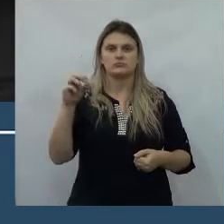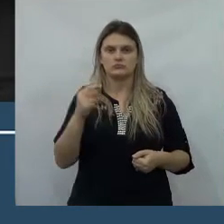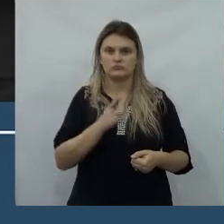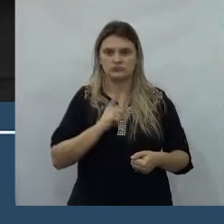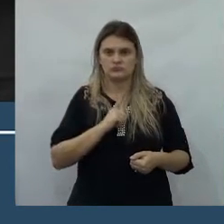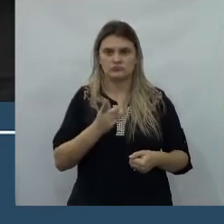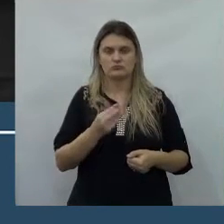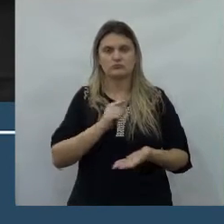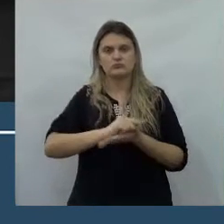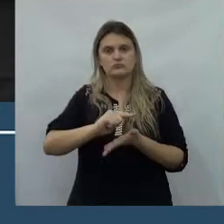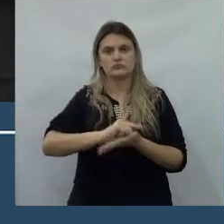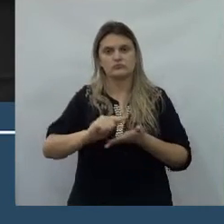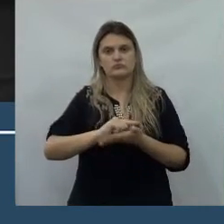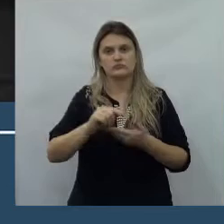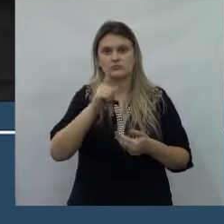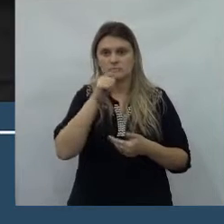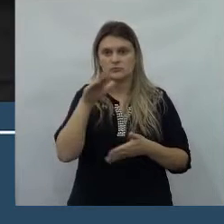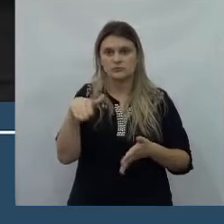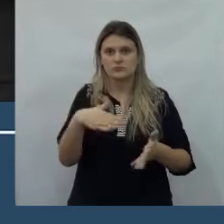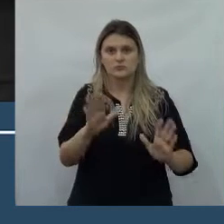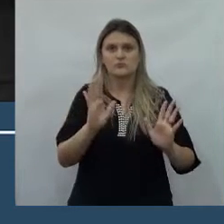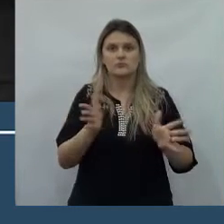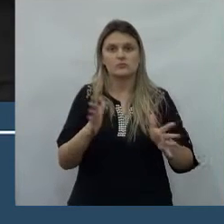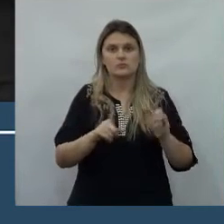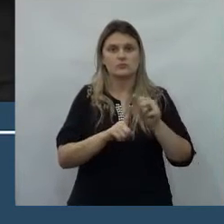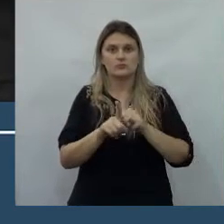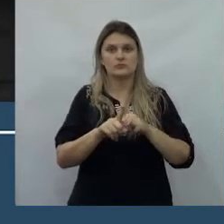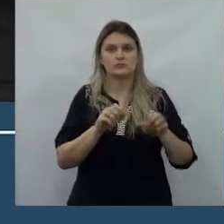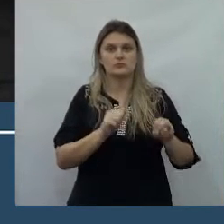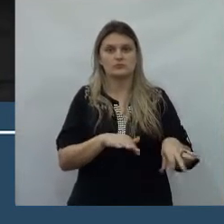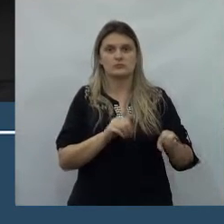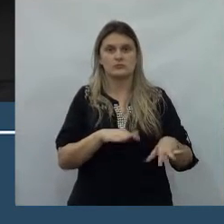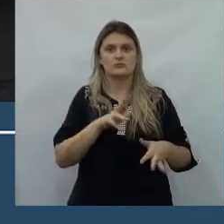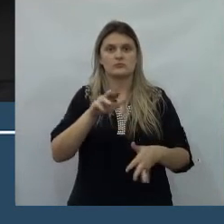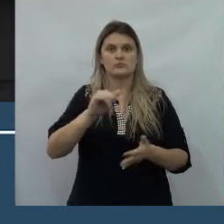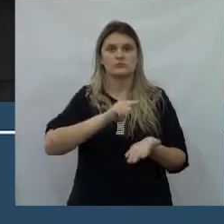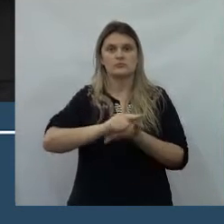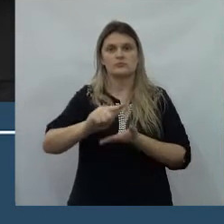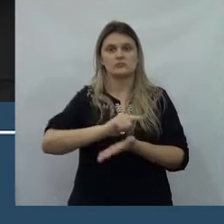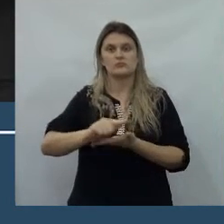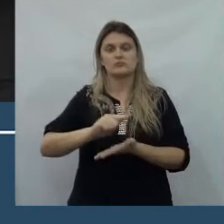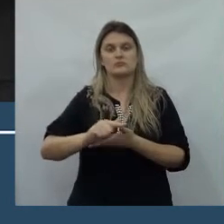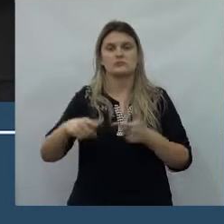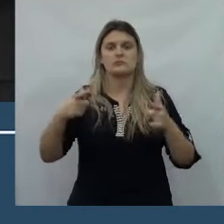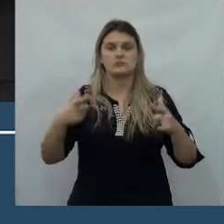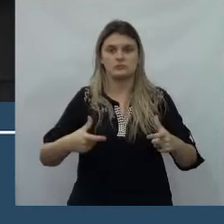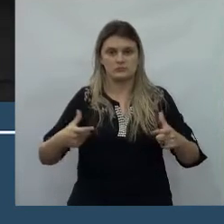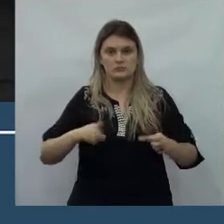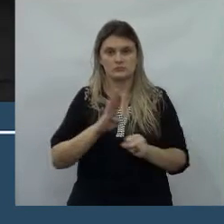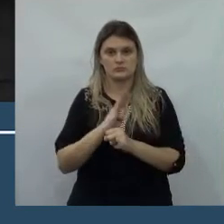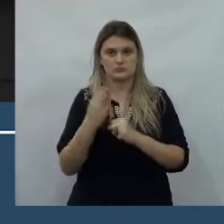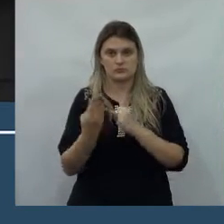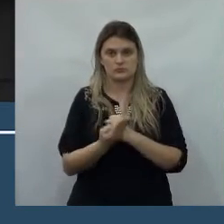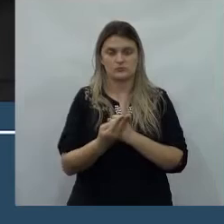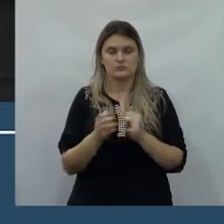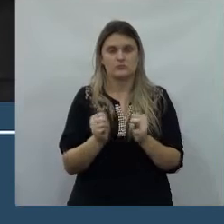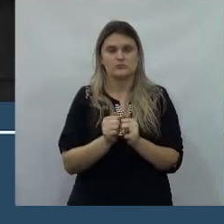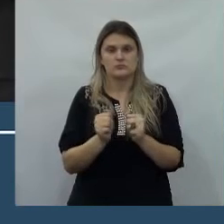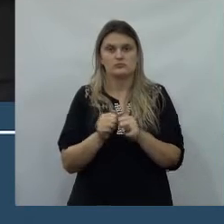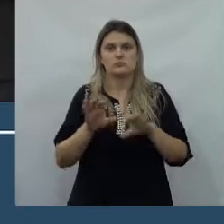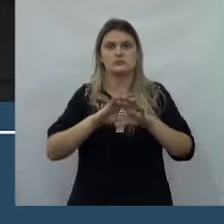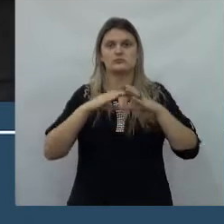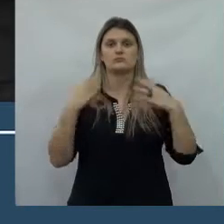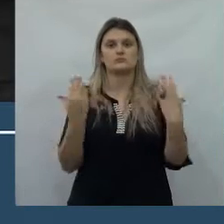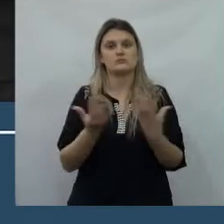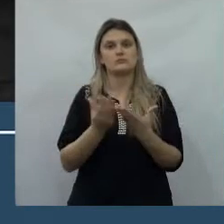12 e 13 de setembro, que vai ser um belo trabalho da Secretaria do Meio Ambiente, juntamente com a comunidade. Então, a gente convida já uma vez